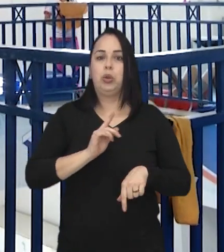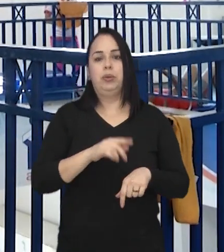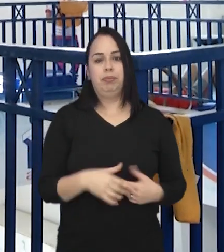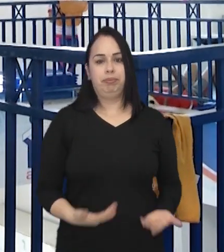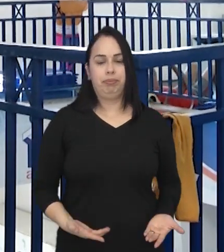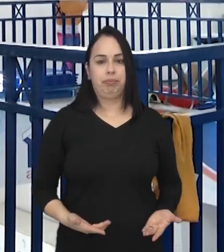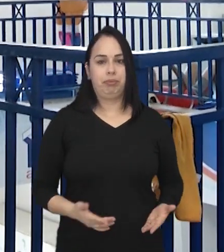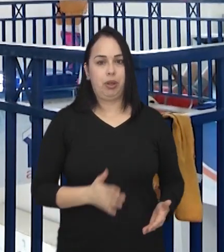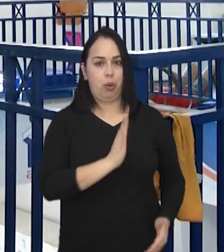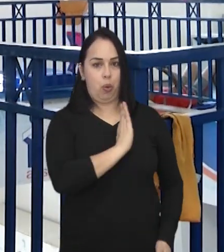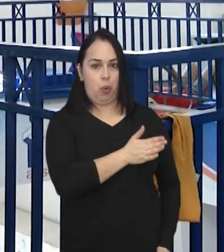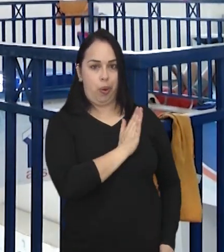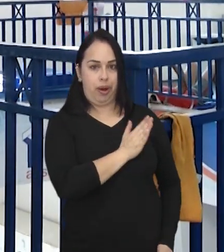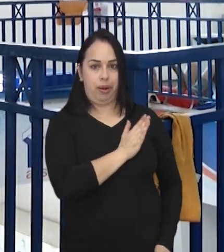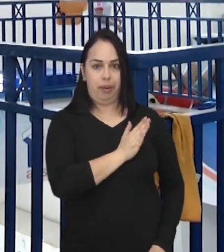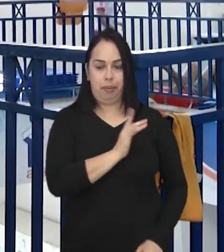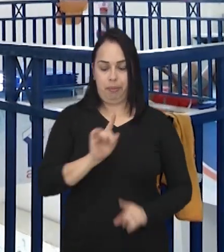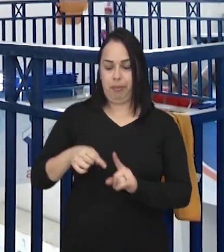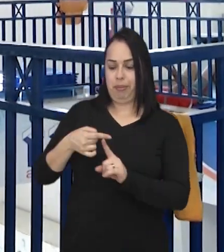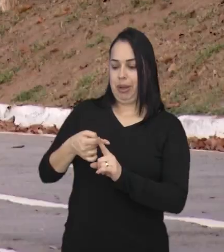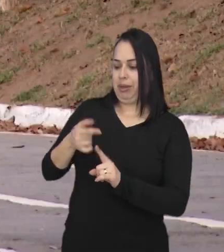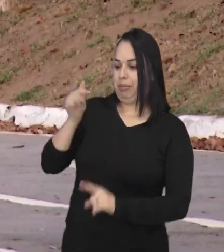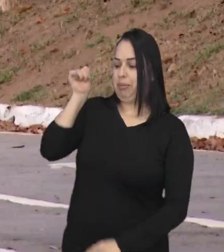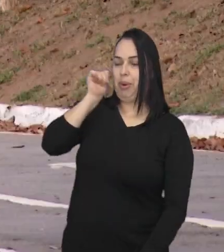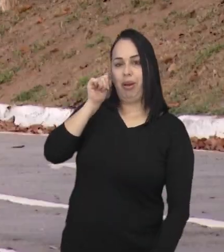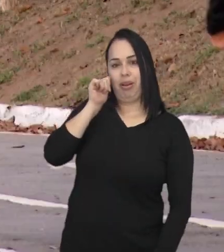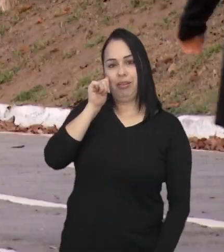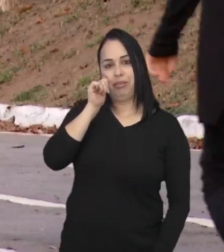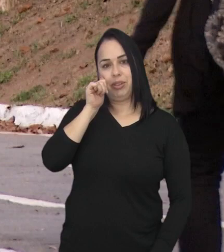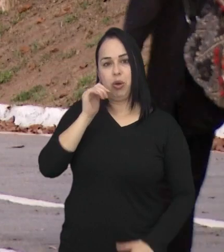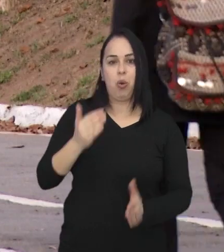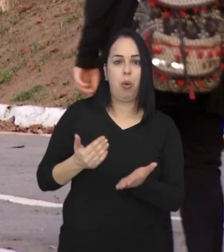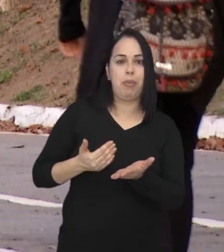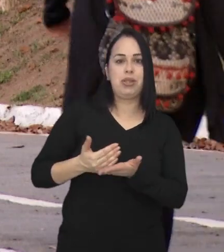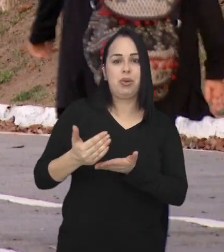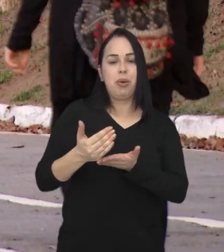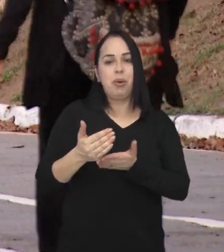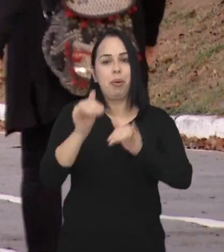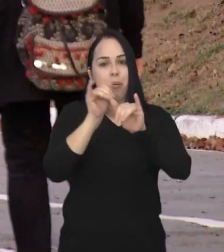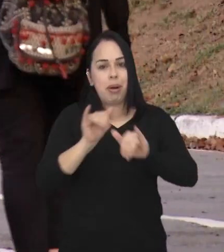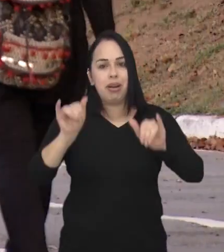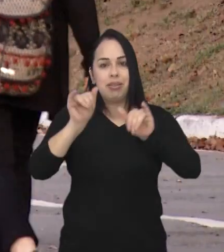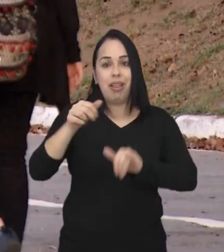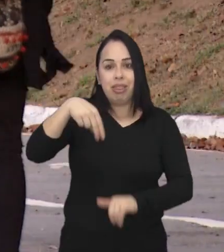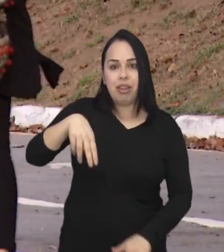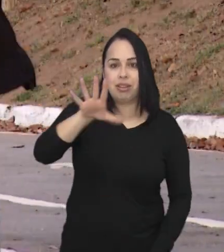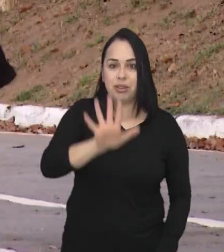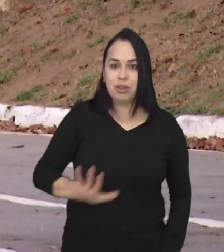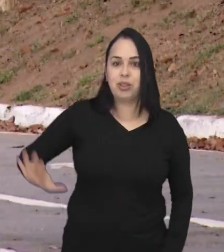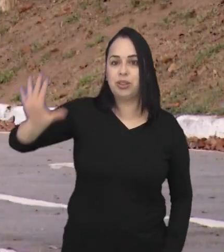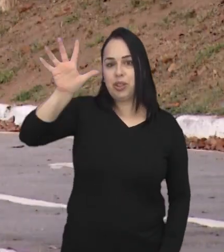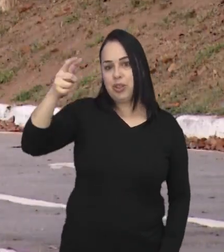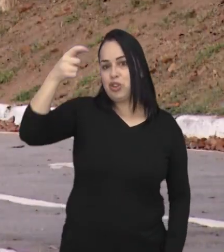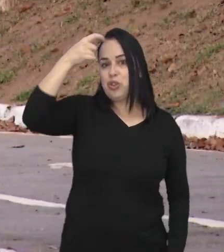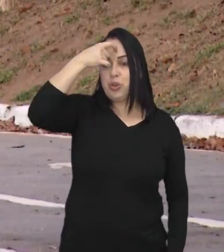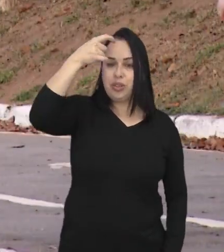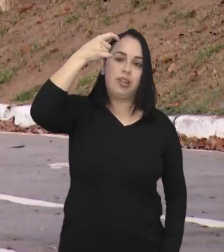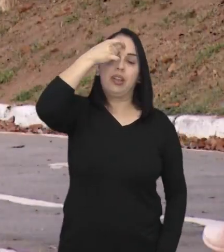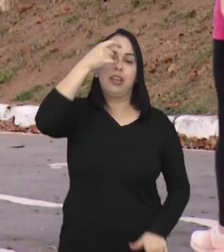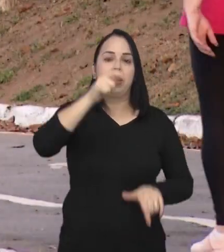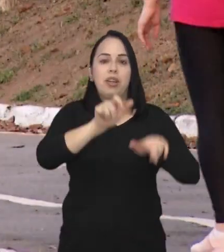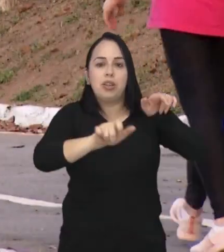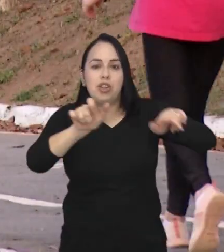relação entre o coração e a mulher intensificou uma campanha nacional de conscientização que está